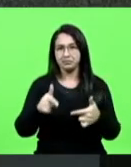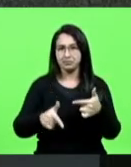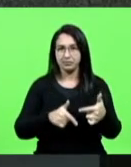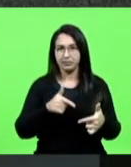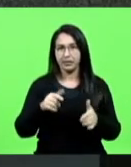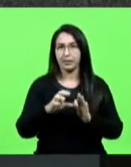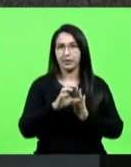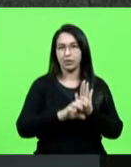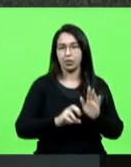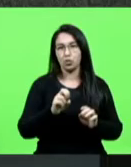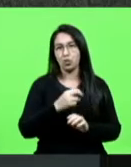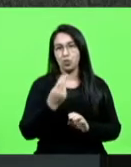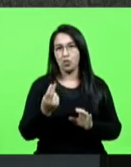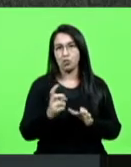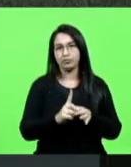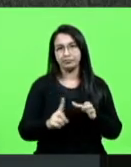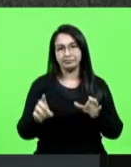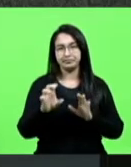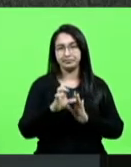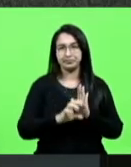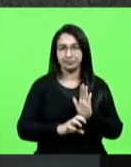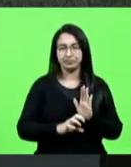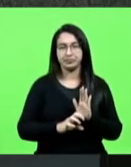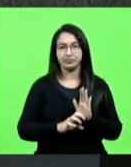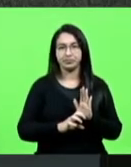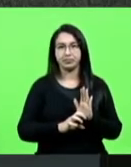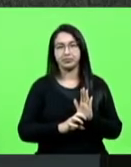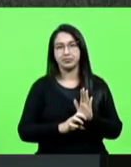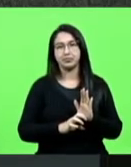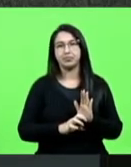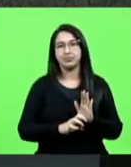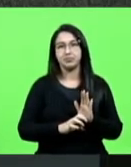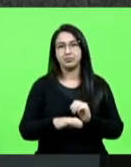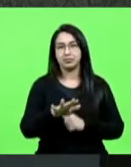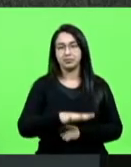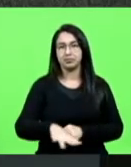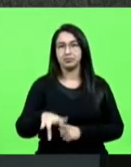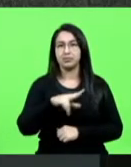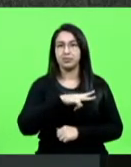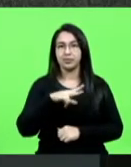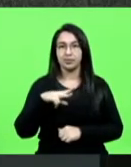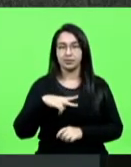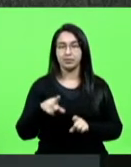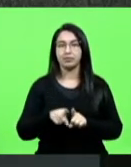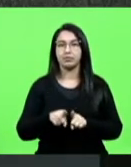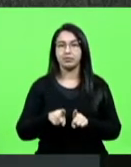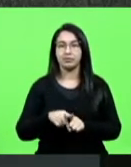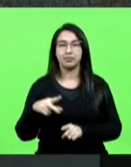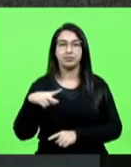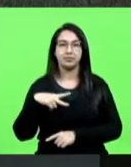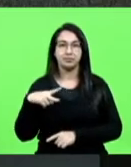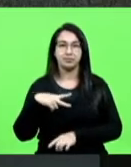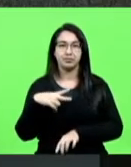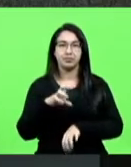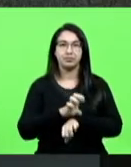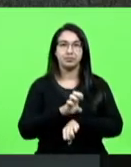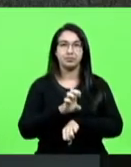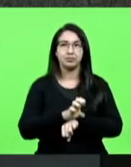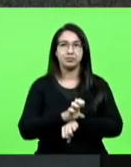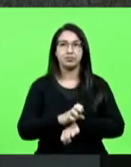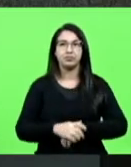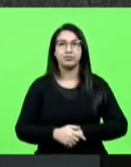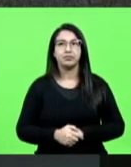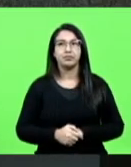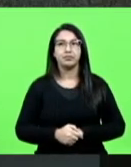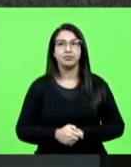extracurricular na rede pública e também privada do Estado. A minha